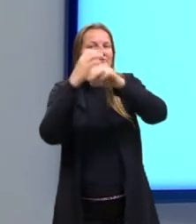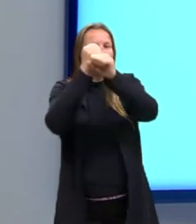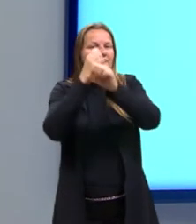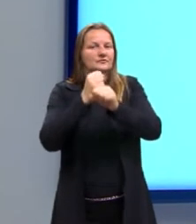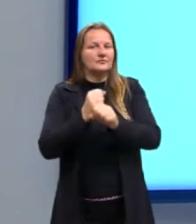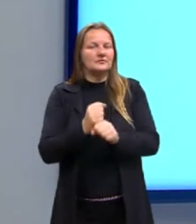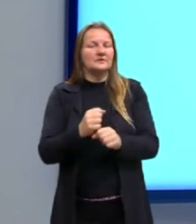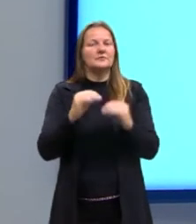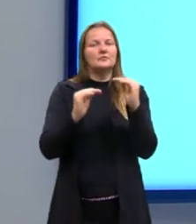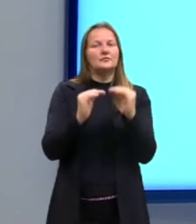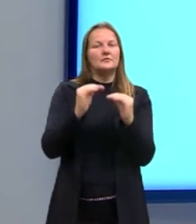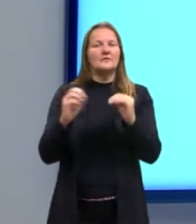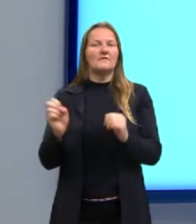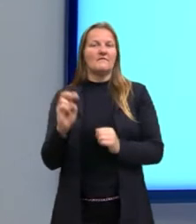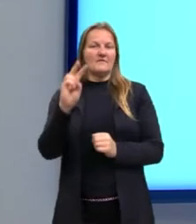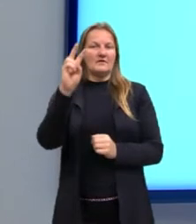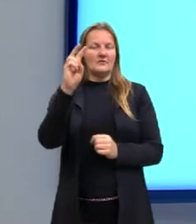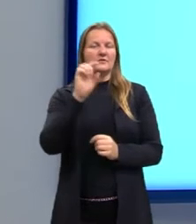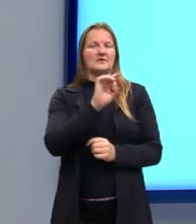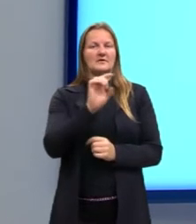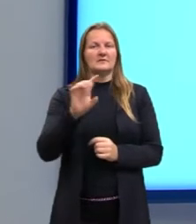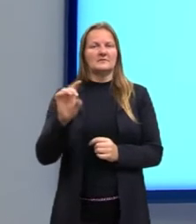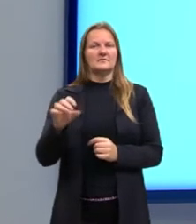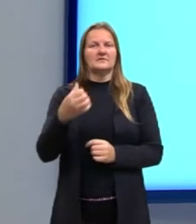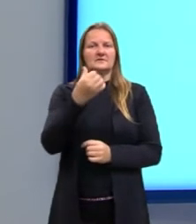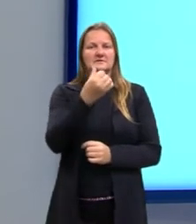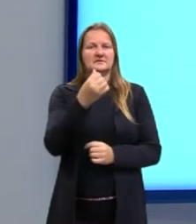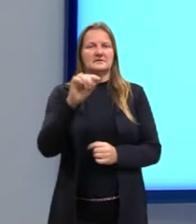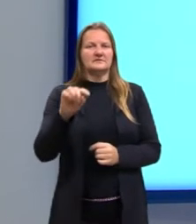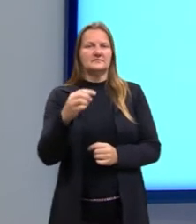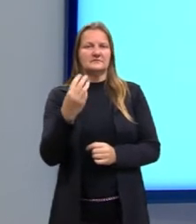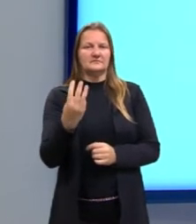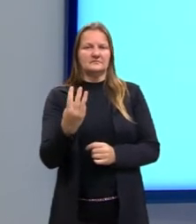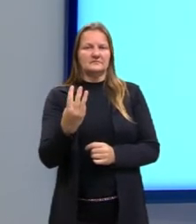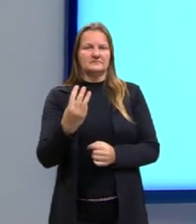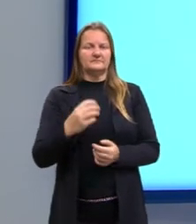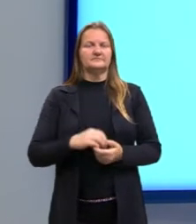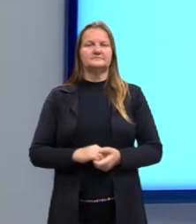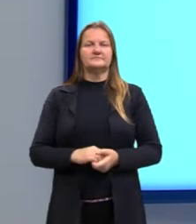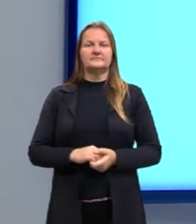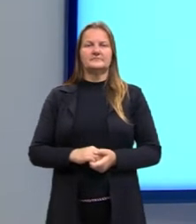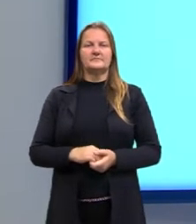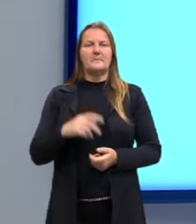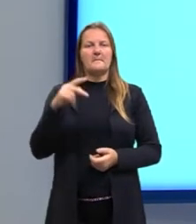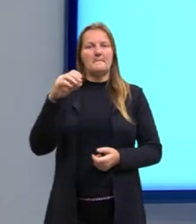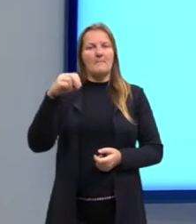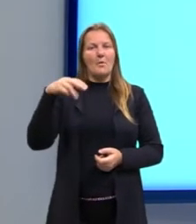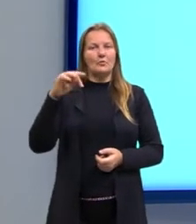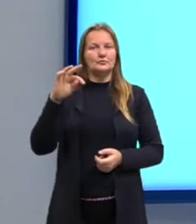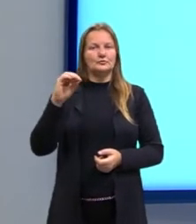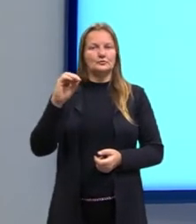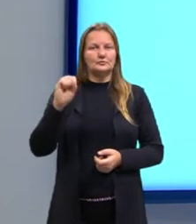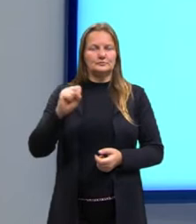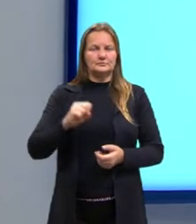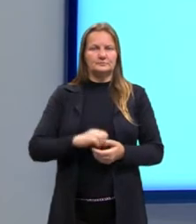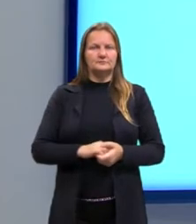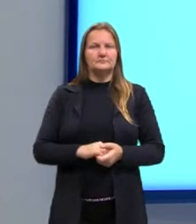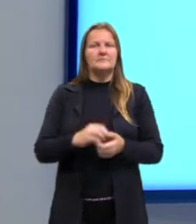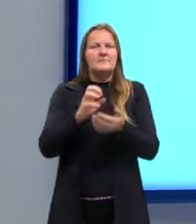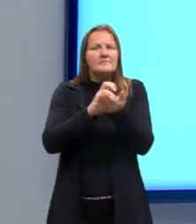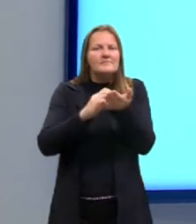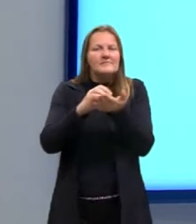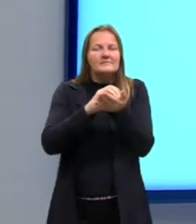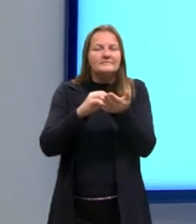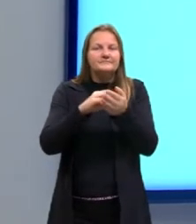considerando o peso de cada uma, foi de 6,3 pontos. Esse cálculo de